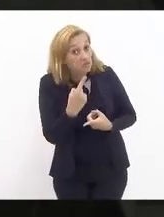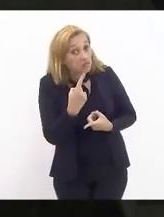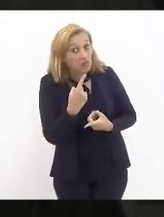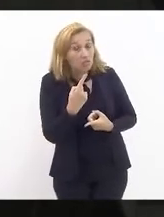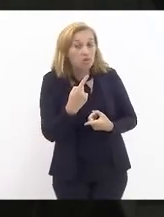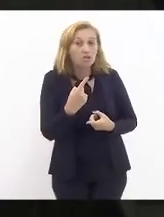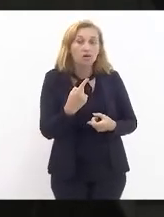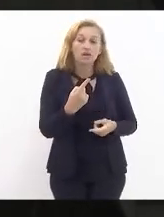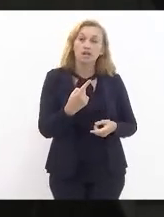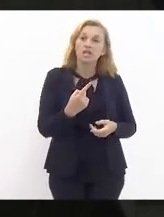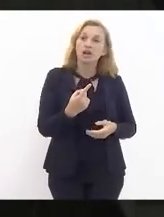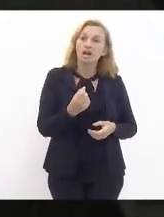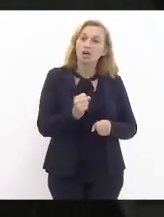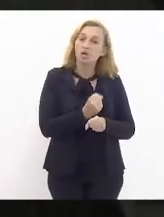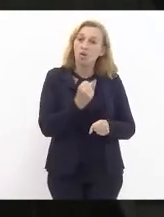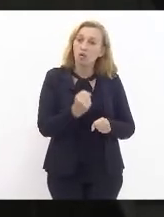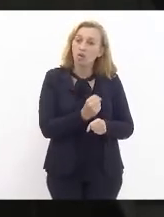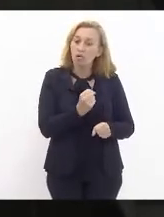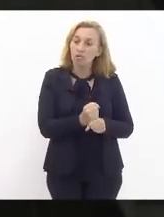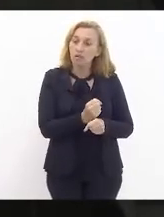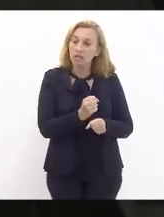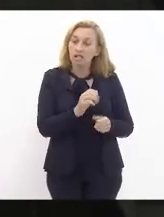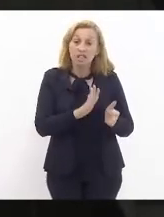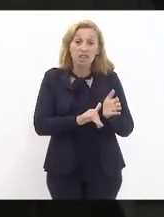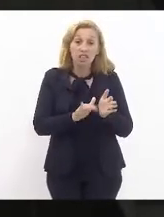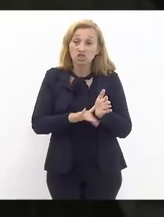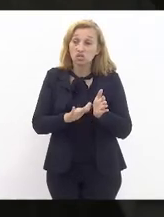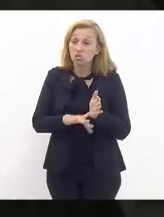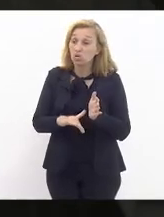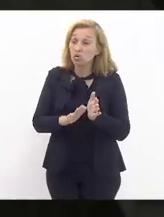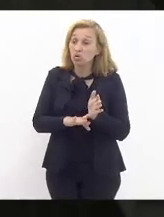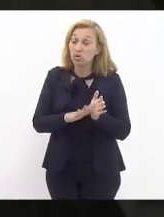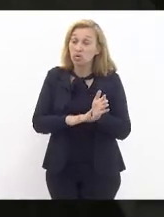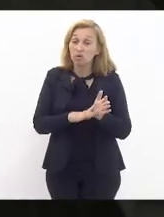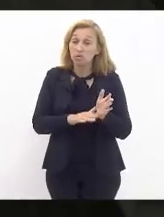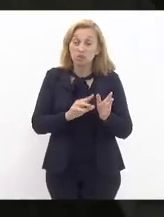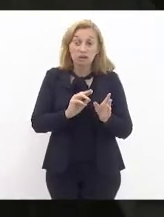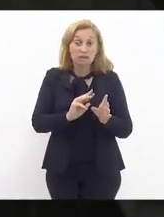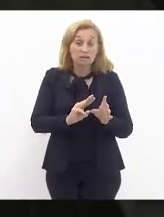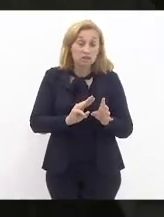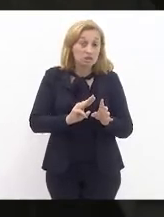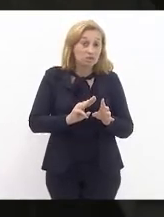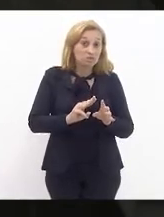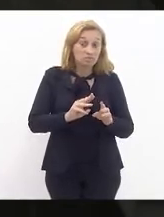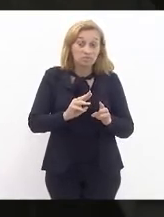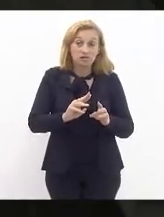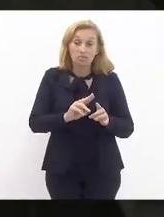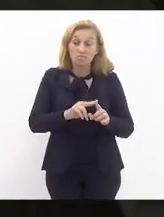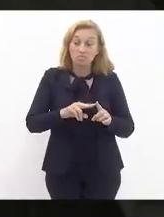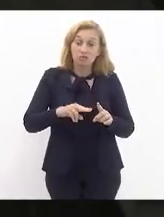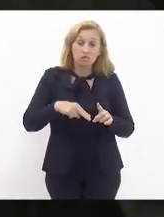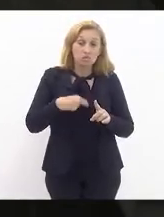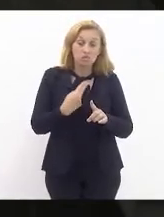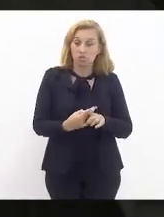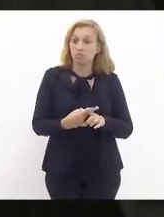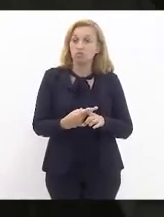superfaturada. Então, a empreiteira devia concluir essa estação, sob o ponto de vista